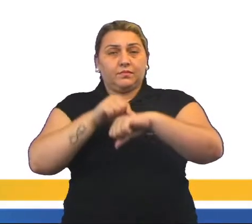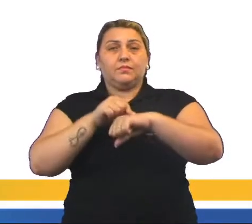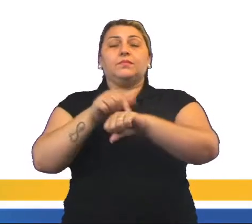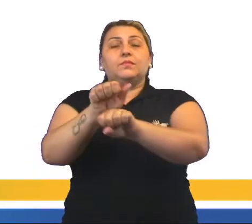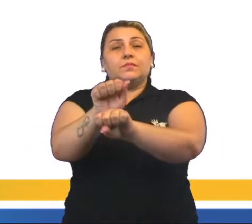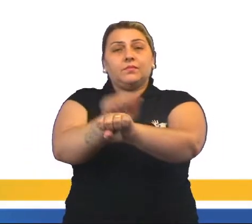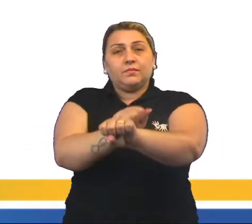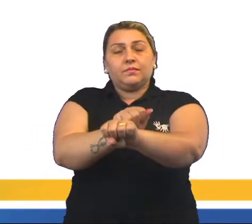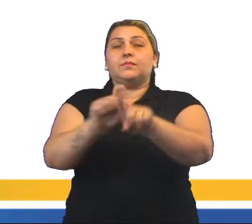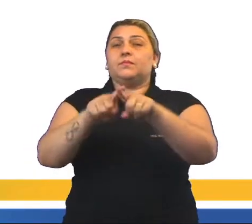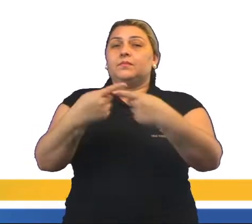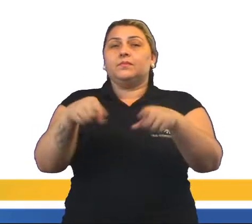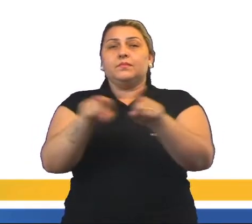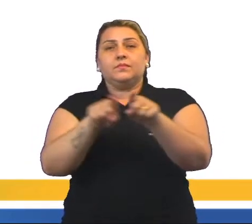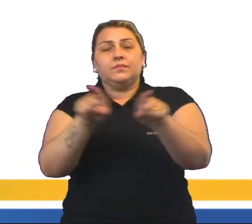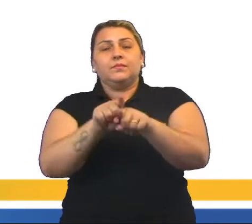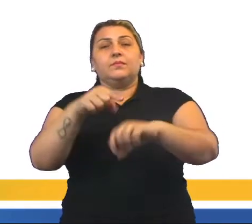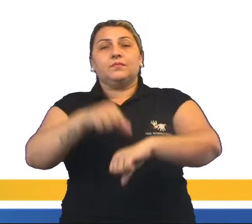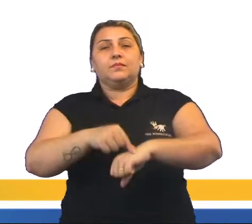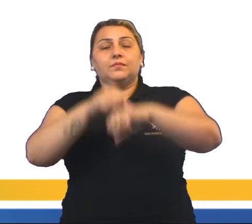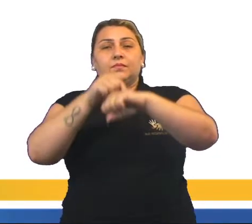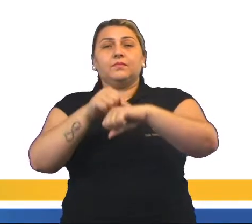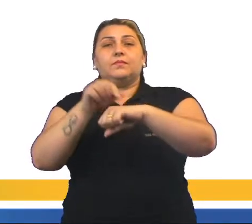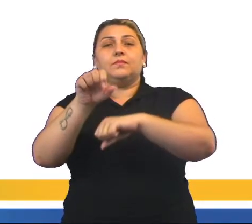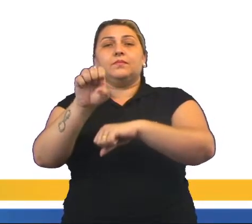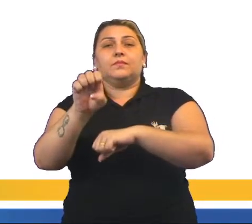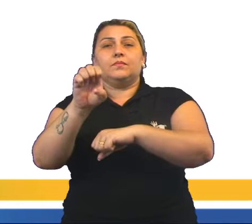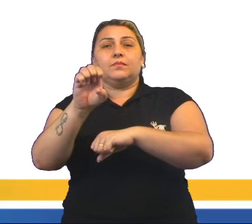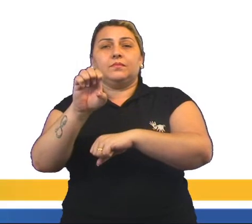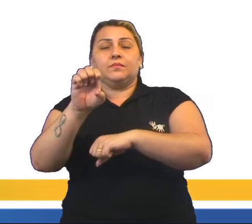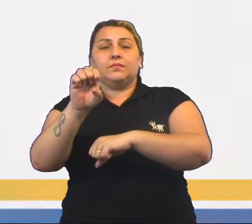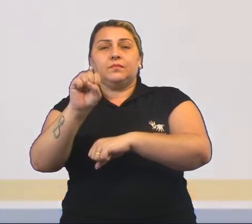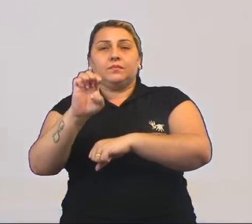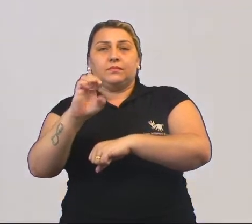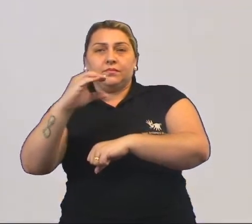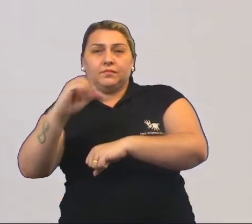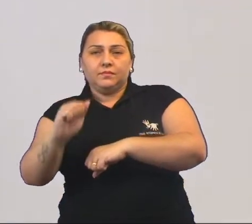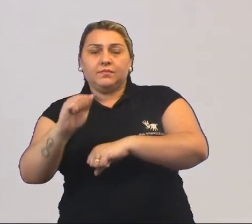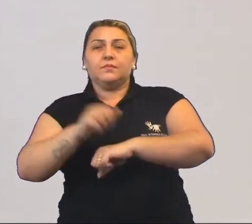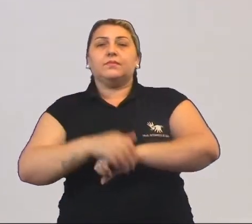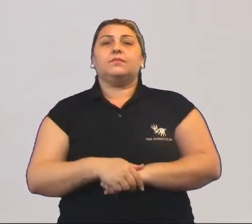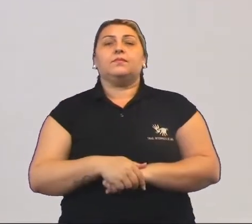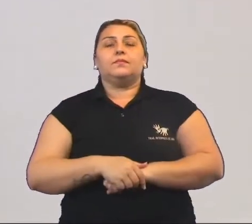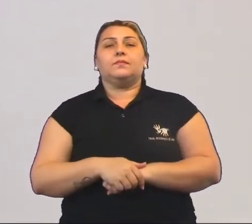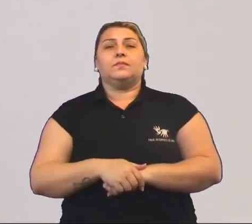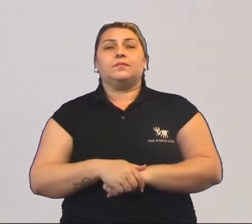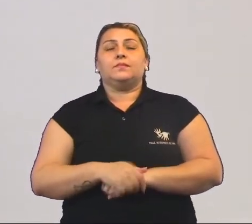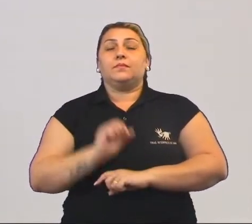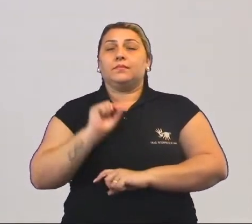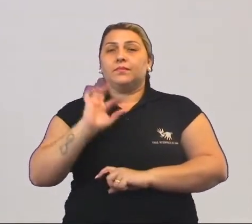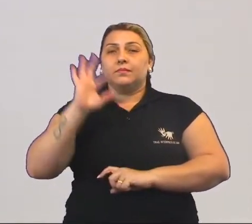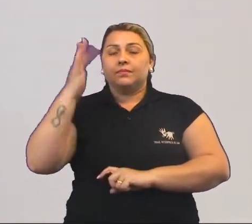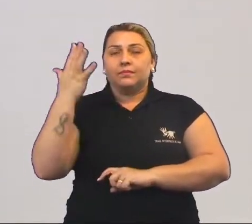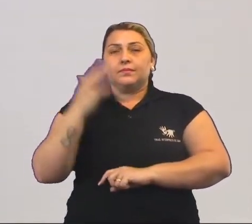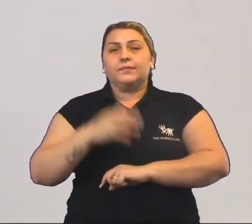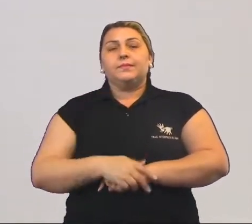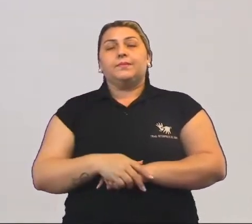couro, mas também com carne seca. Então, o que acontecia?